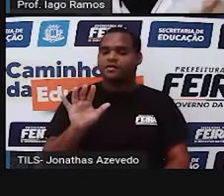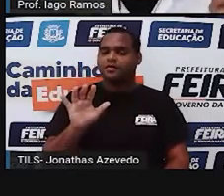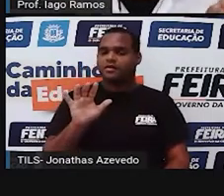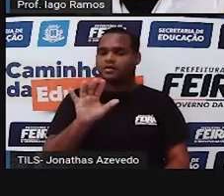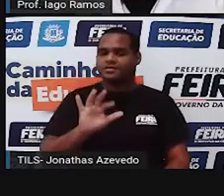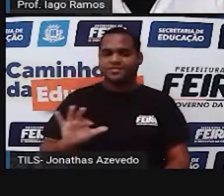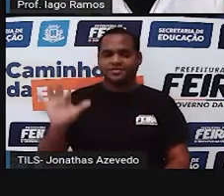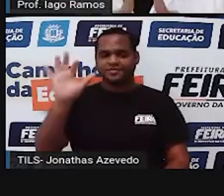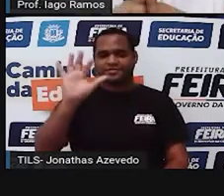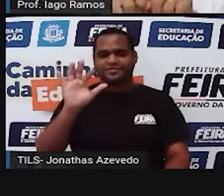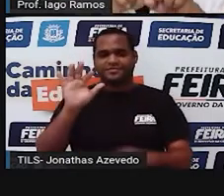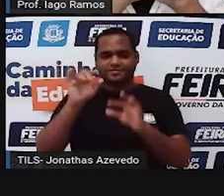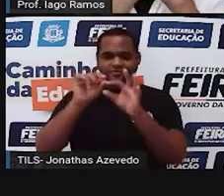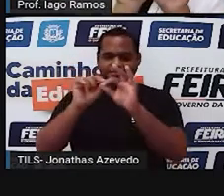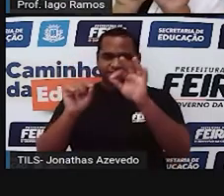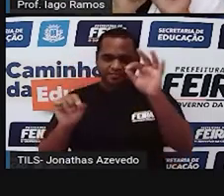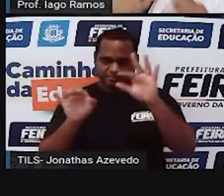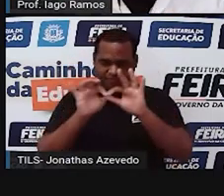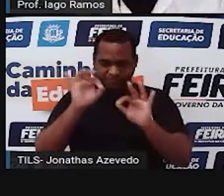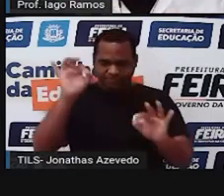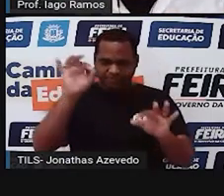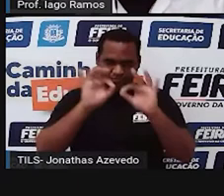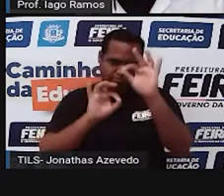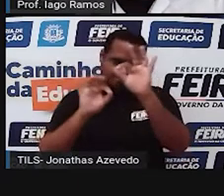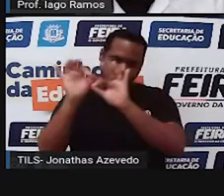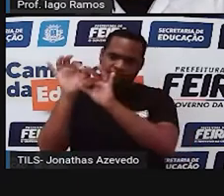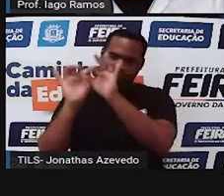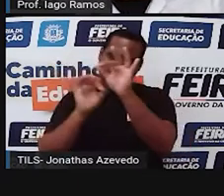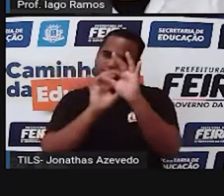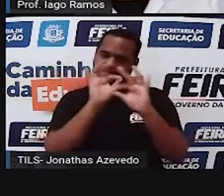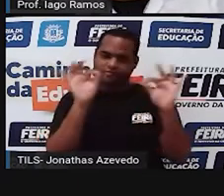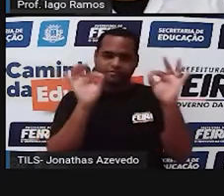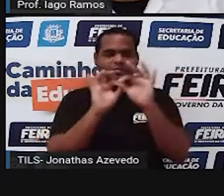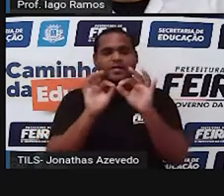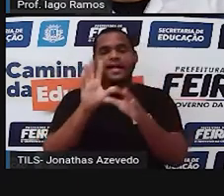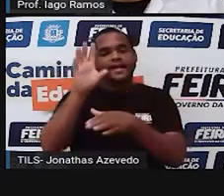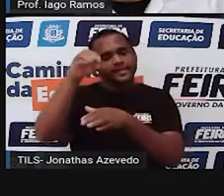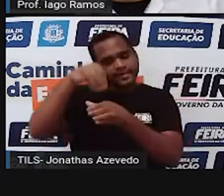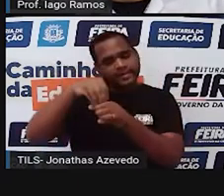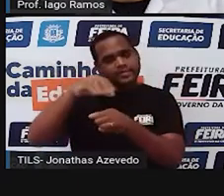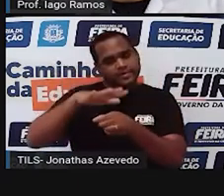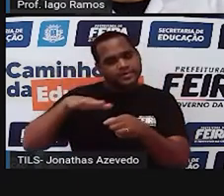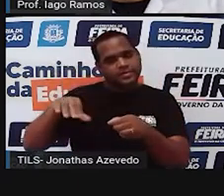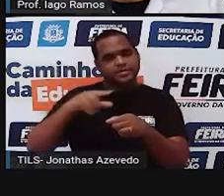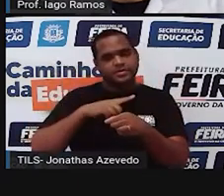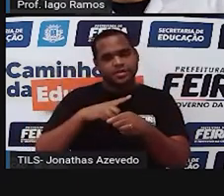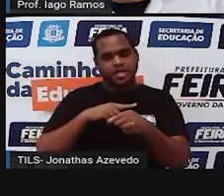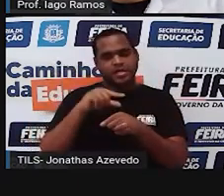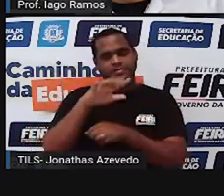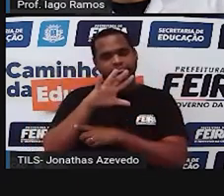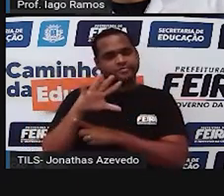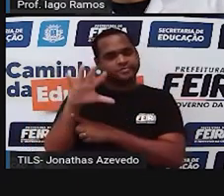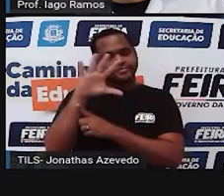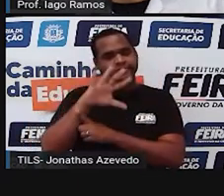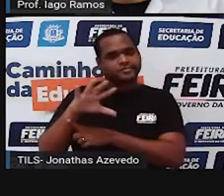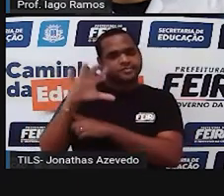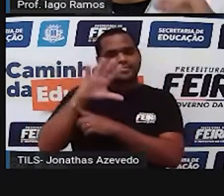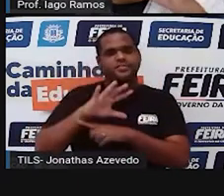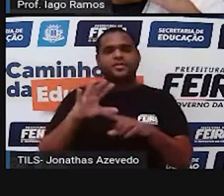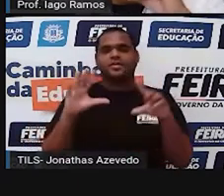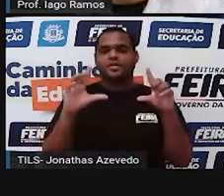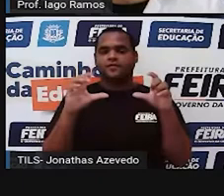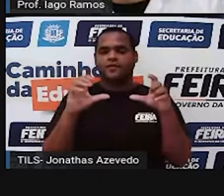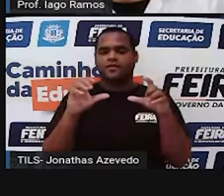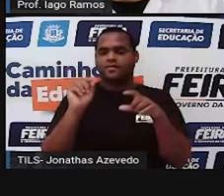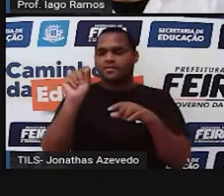das linhas. A abertura dessas linhas. Dentro dessa abertura tem uma região. Que aqui na figura tá